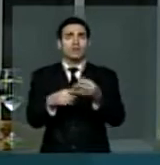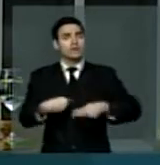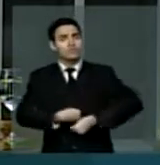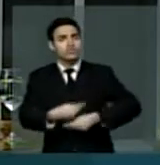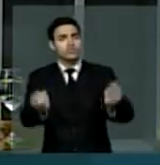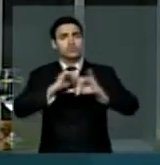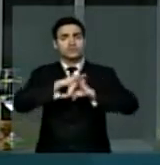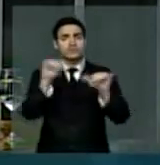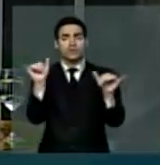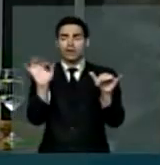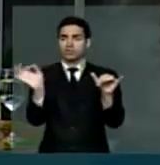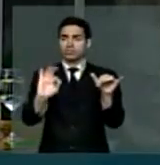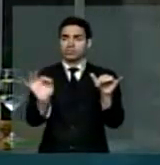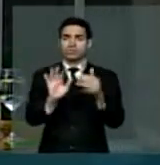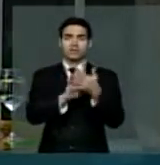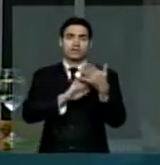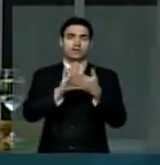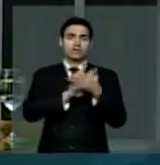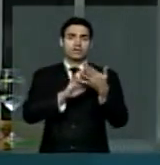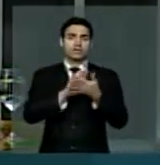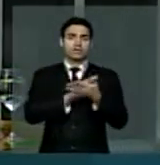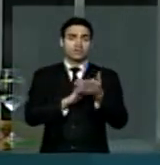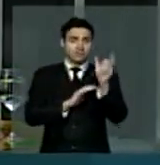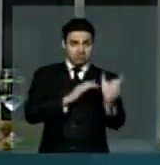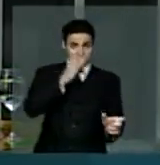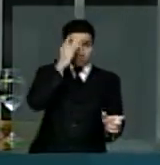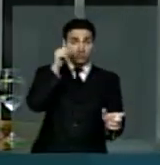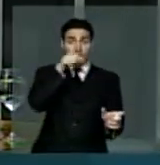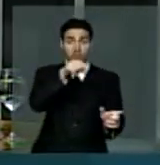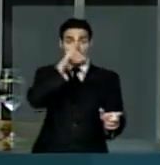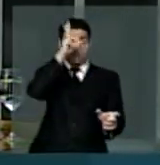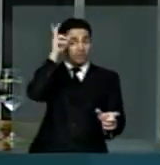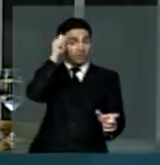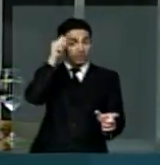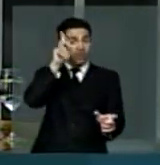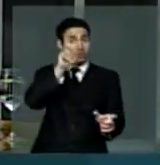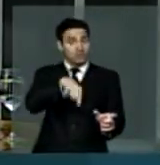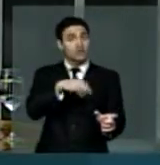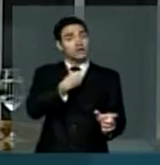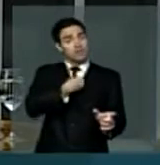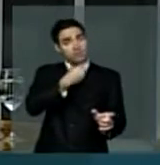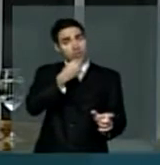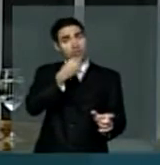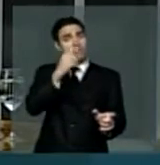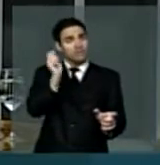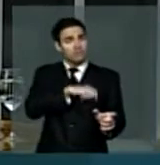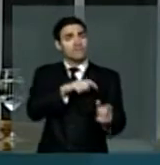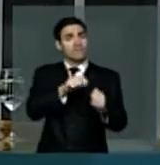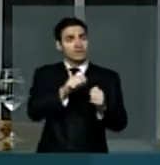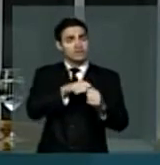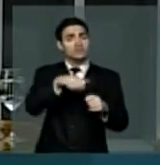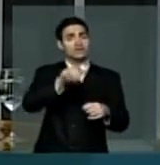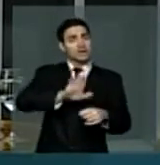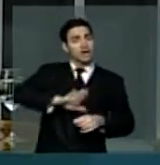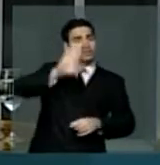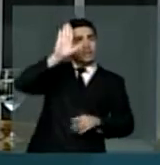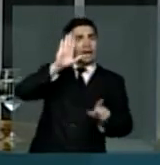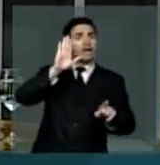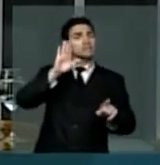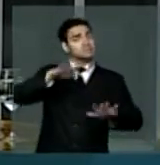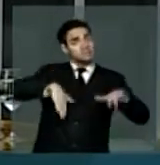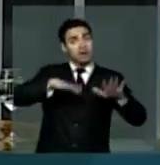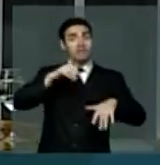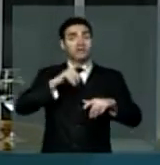àquele prefeito, que é do partido e que tem condições efetivas de ter uma boa performance ou mesmo de ganhar,